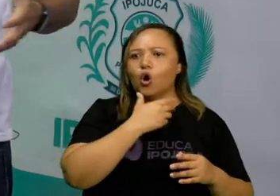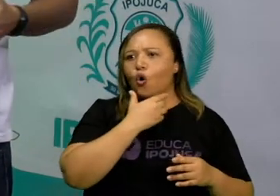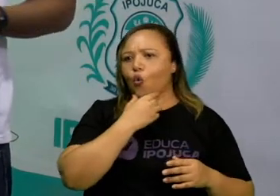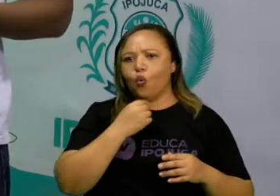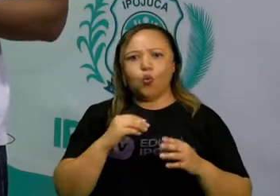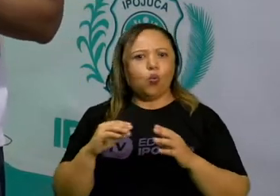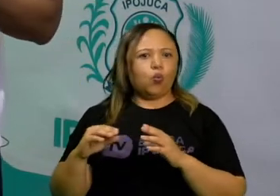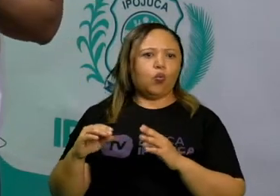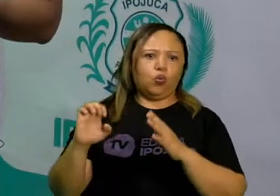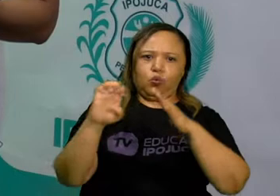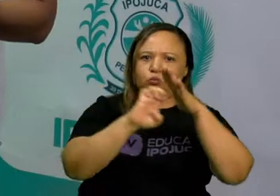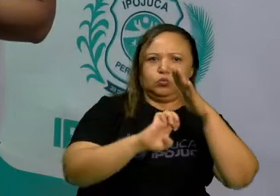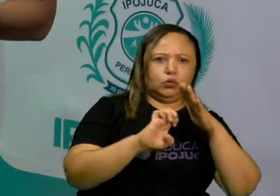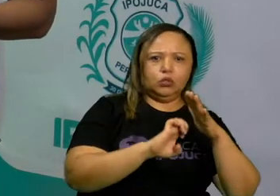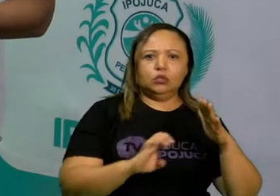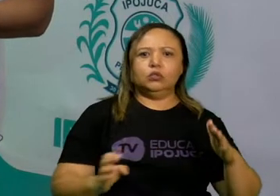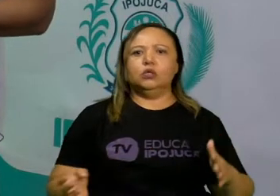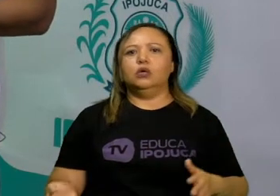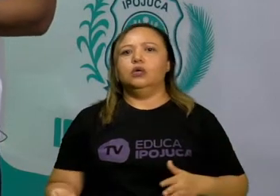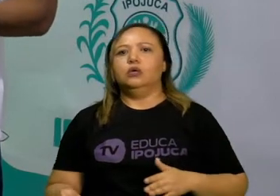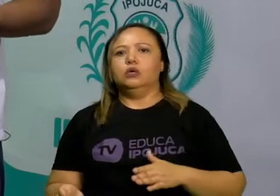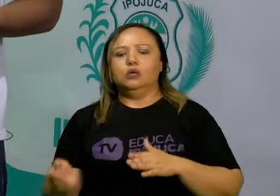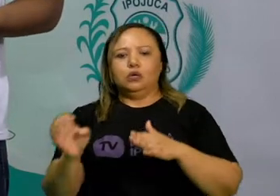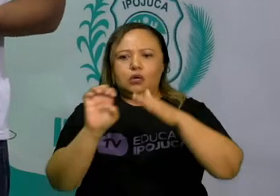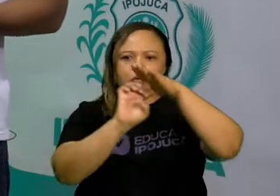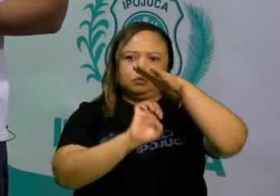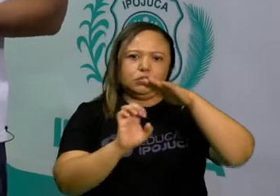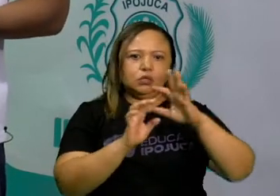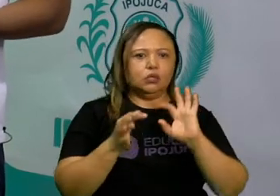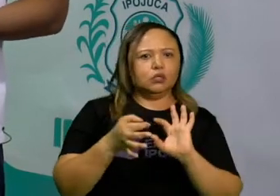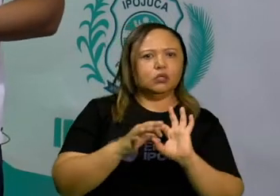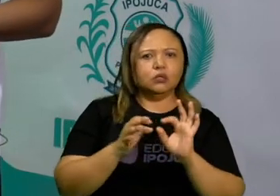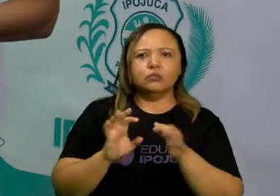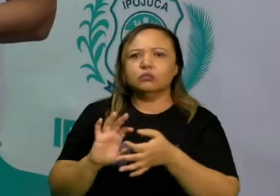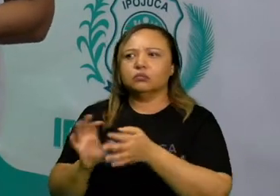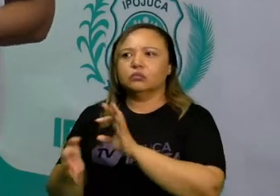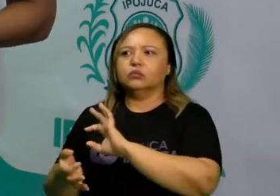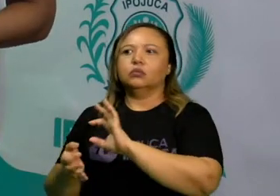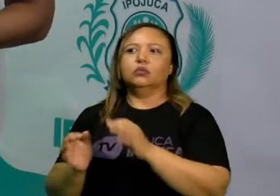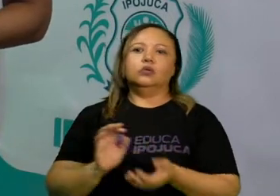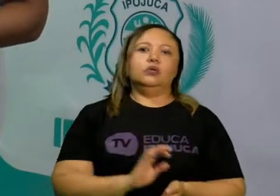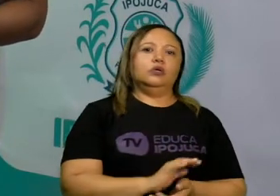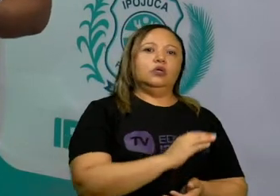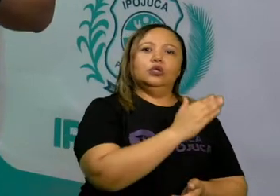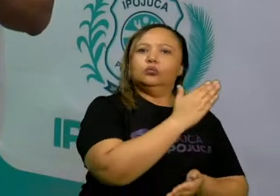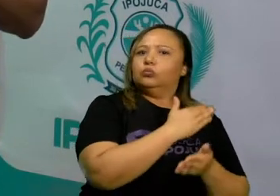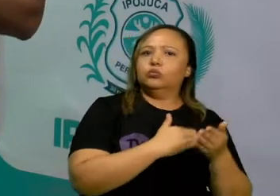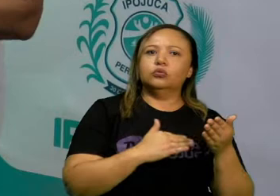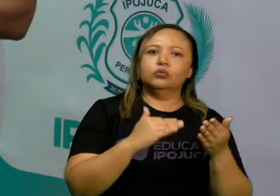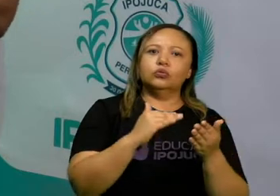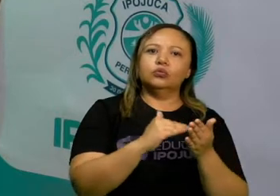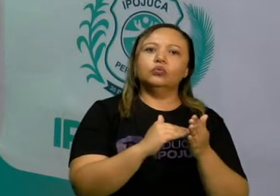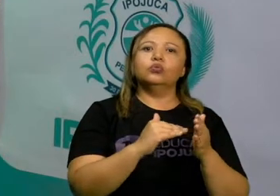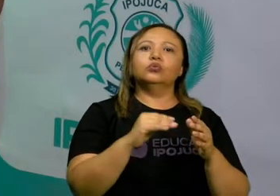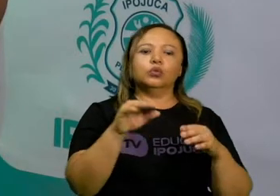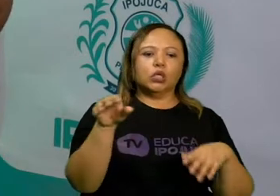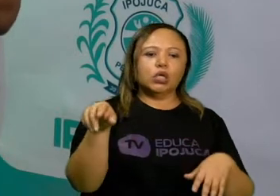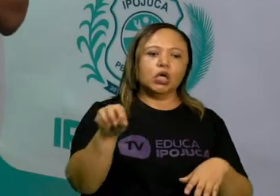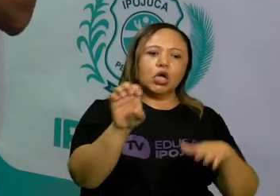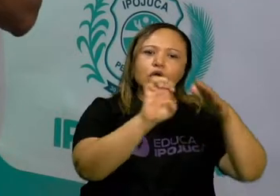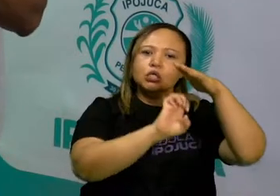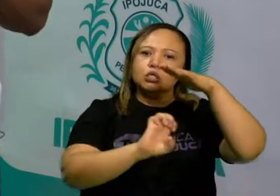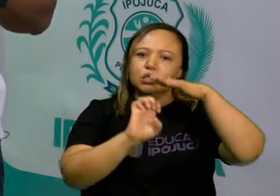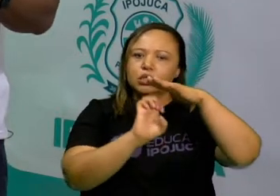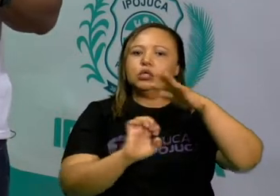que são as ligas, as federações, as associações, as confederações, que são as entidades